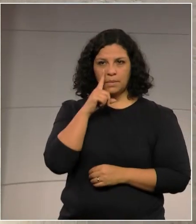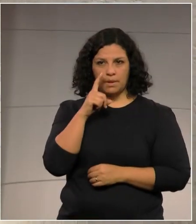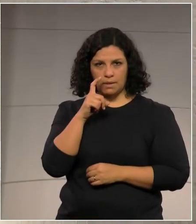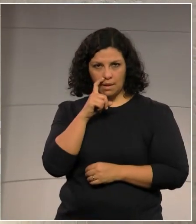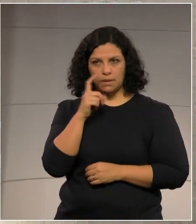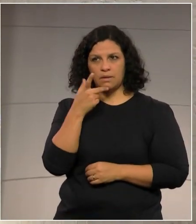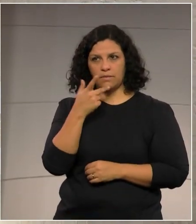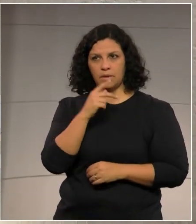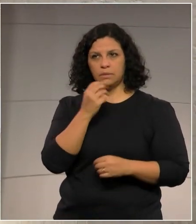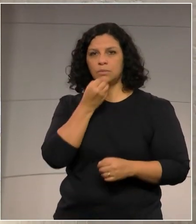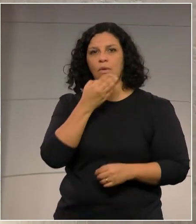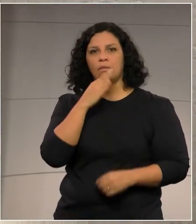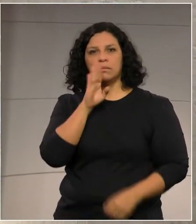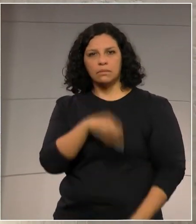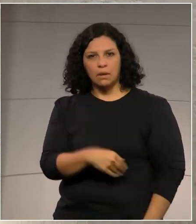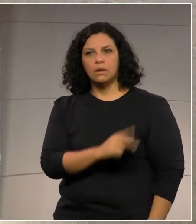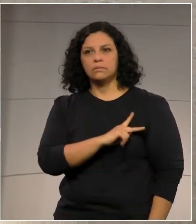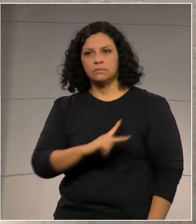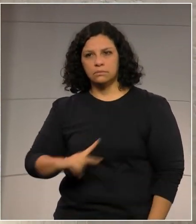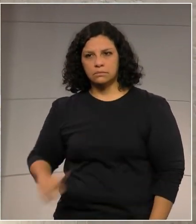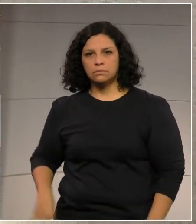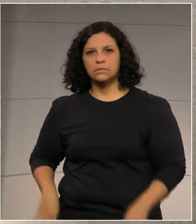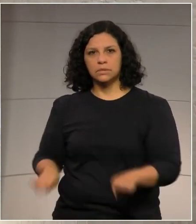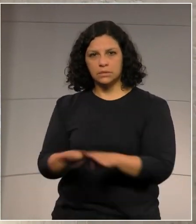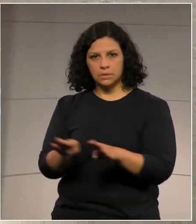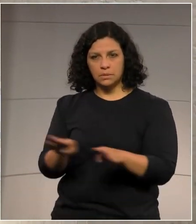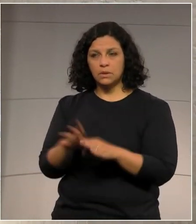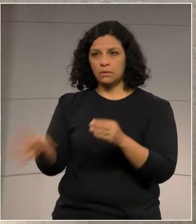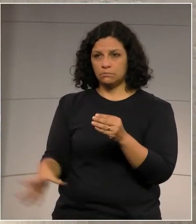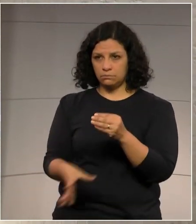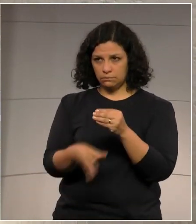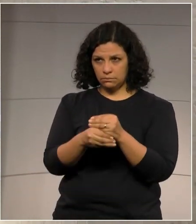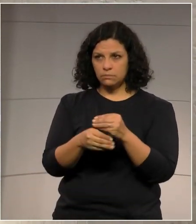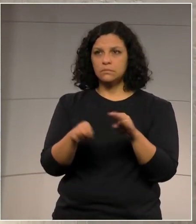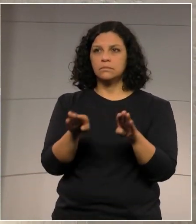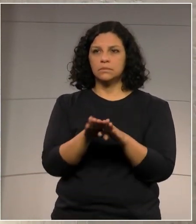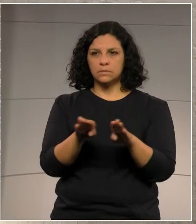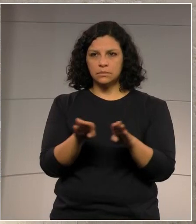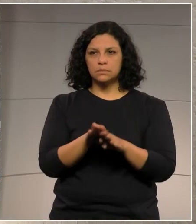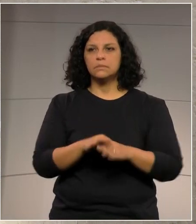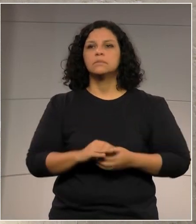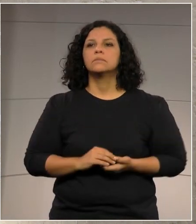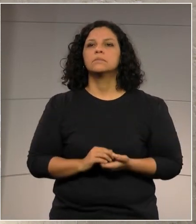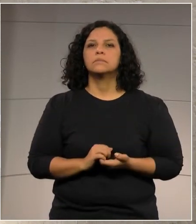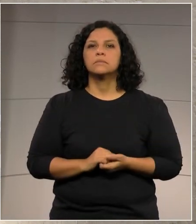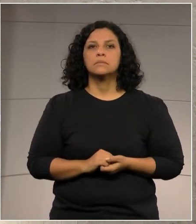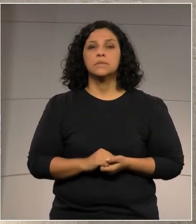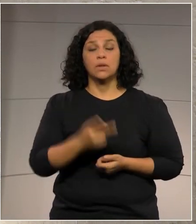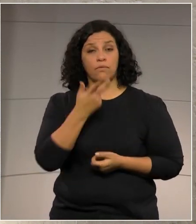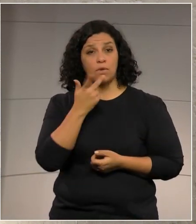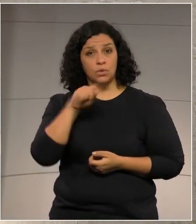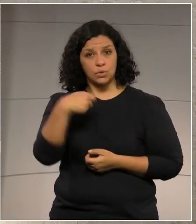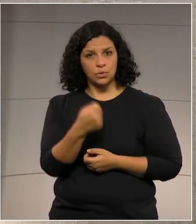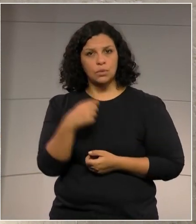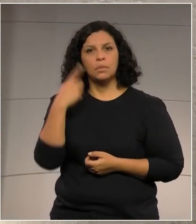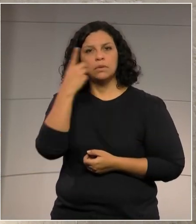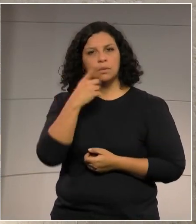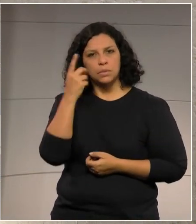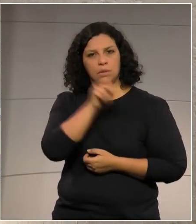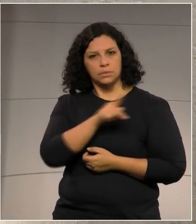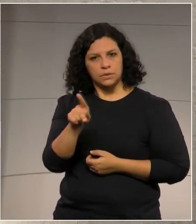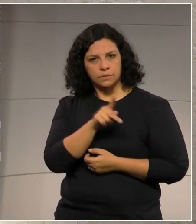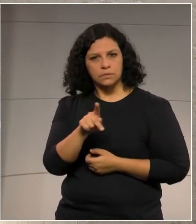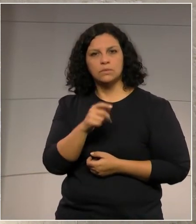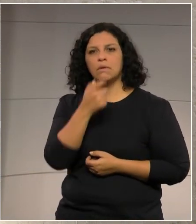Boa tarde, presidente, todos os membros da mesa. Eu quero só me somar ao que foi dito aqui pelo deputado professor